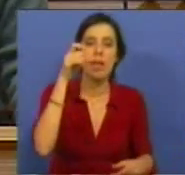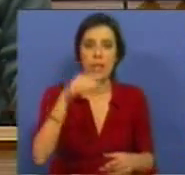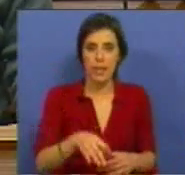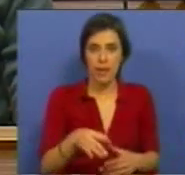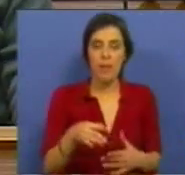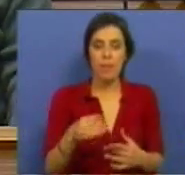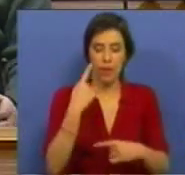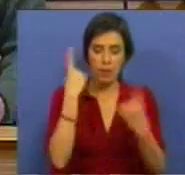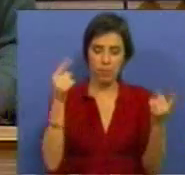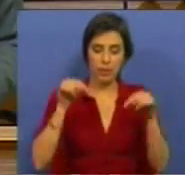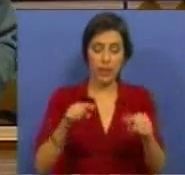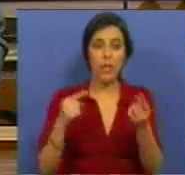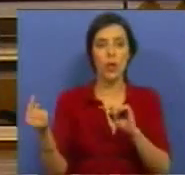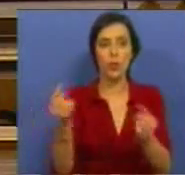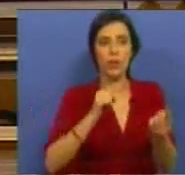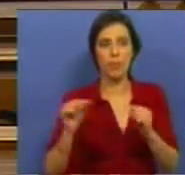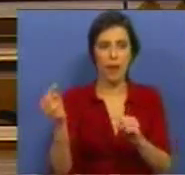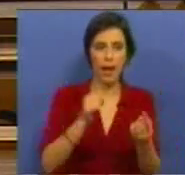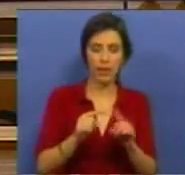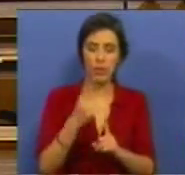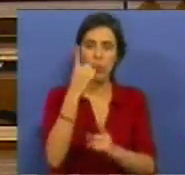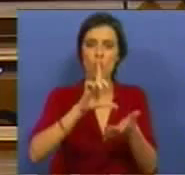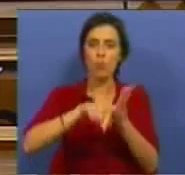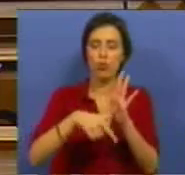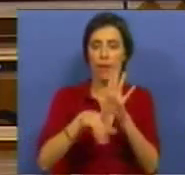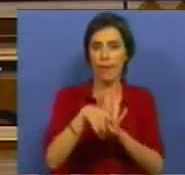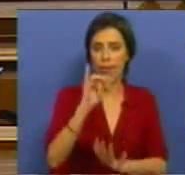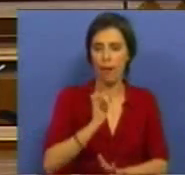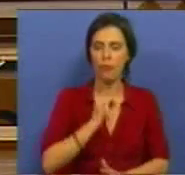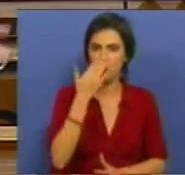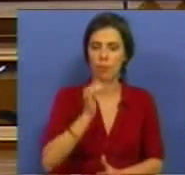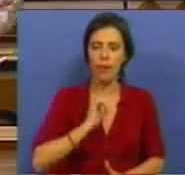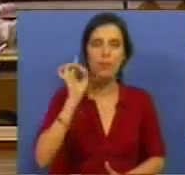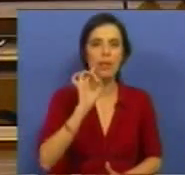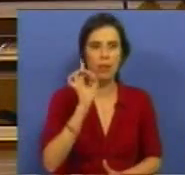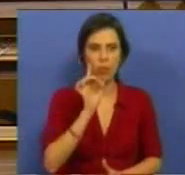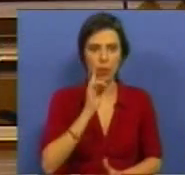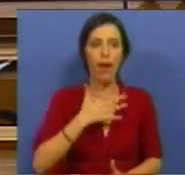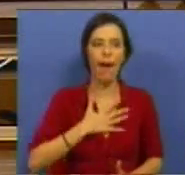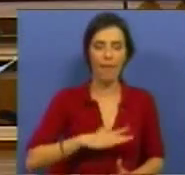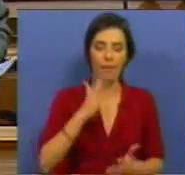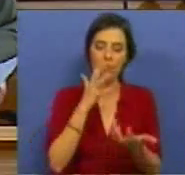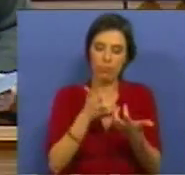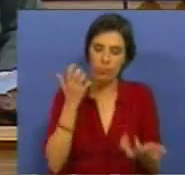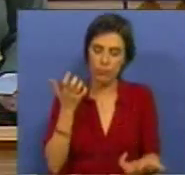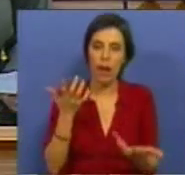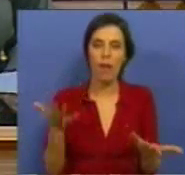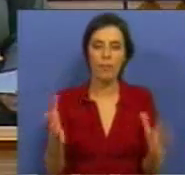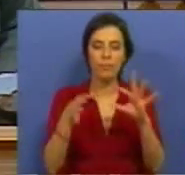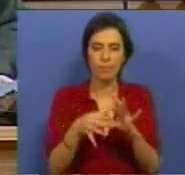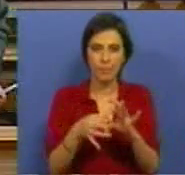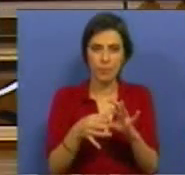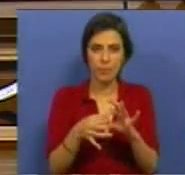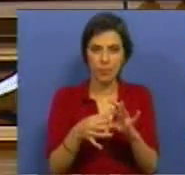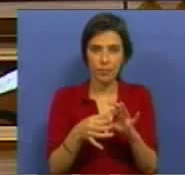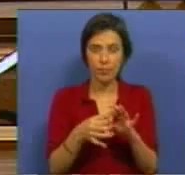traz a este debate através de um projeto de lei que nos parece importante e que gostaríamos de sublinhar, tem a ver,